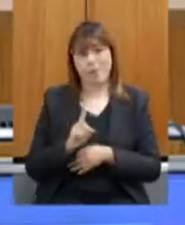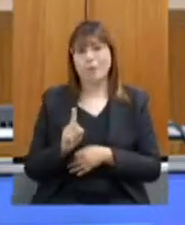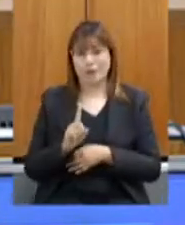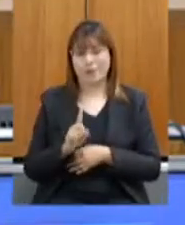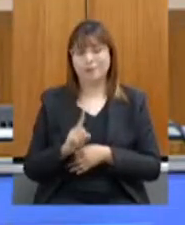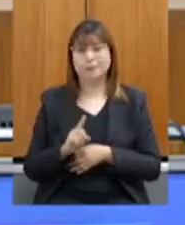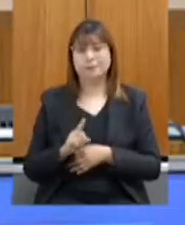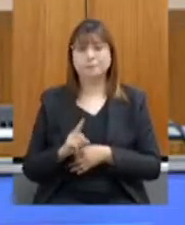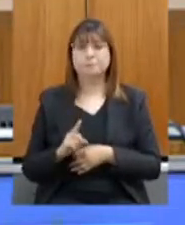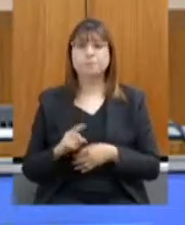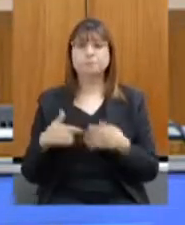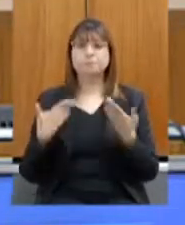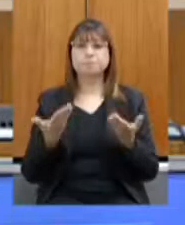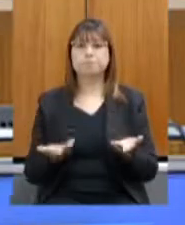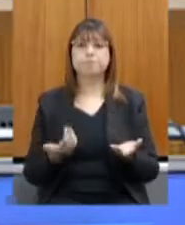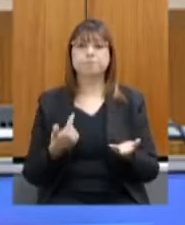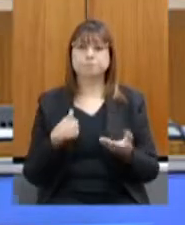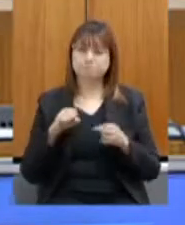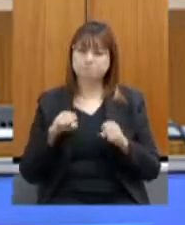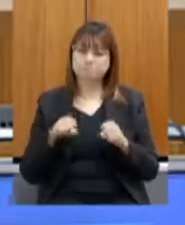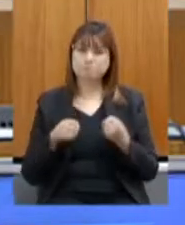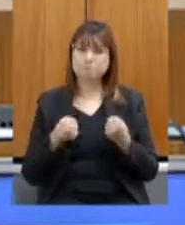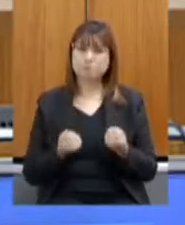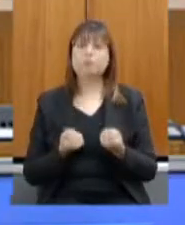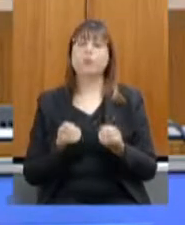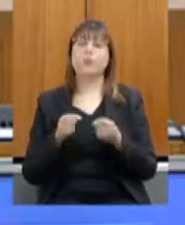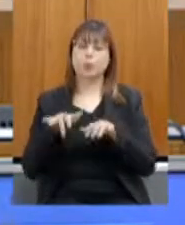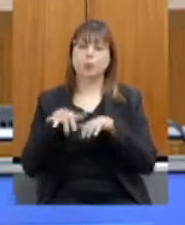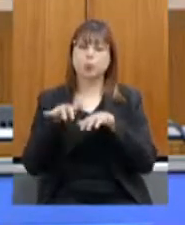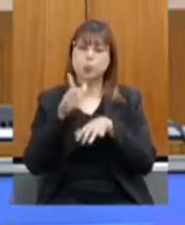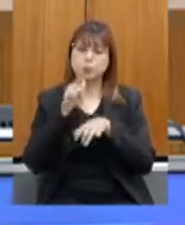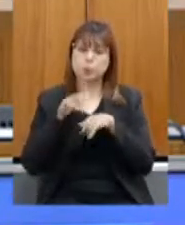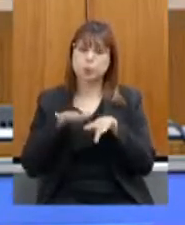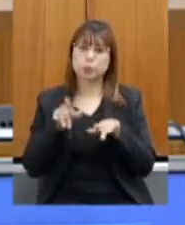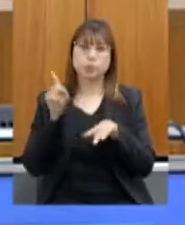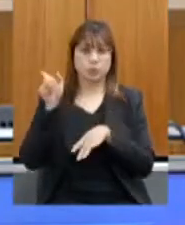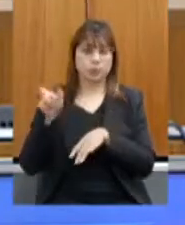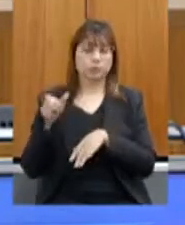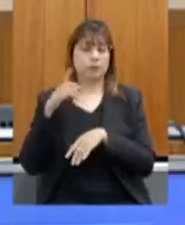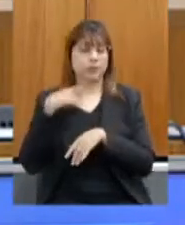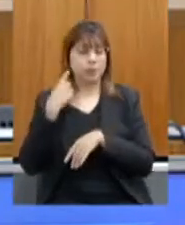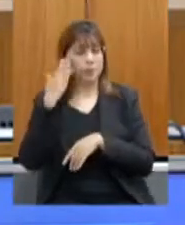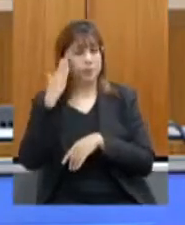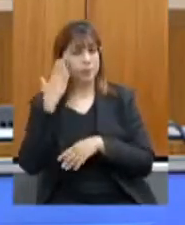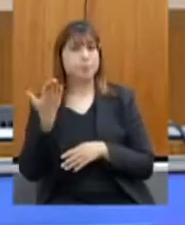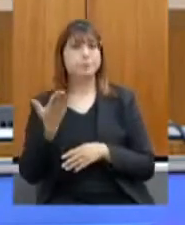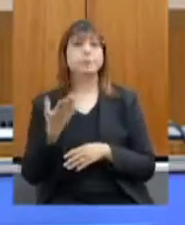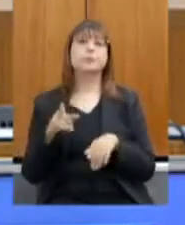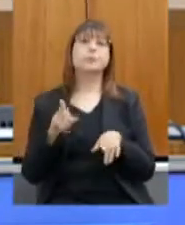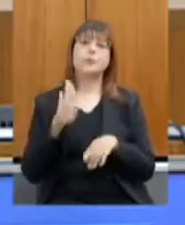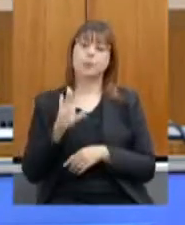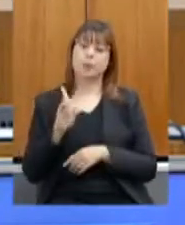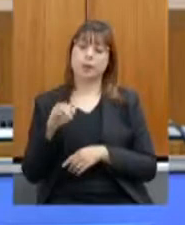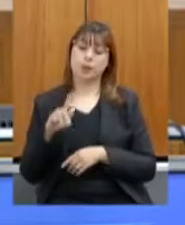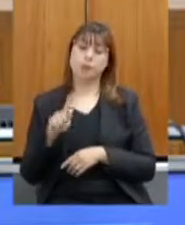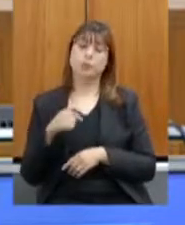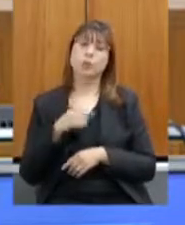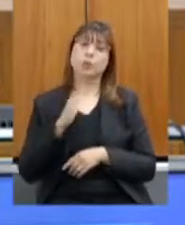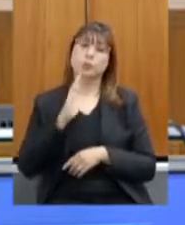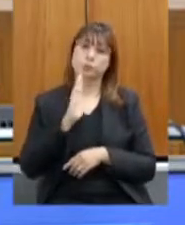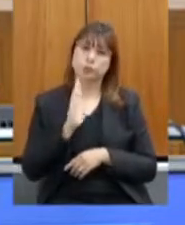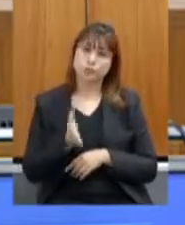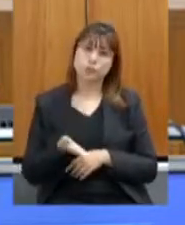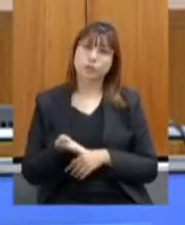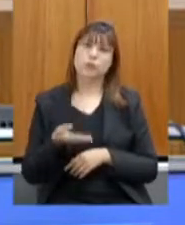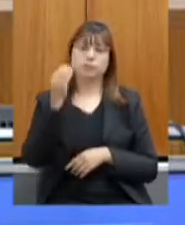então eu sou uma grande defensora da irrigação e o senhor sabe muito bem disso em relação ao BDMG é uma demanda que eu tenho levado eu vou